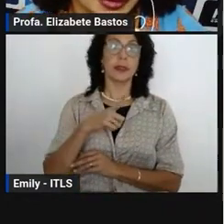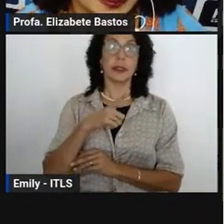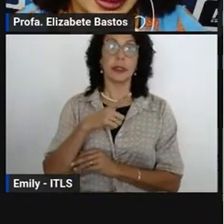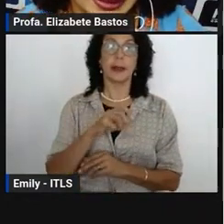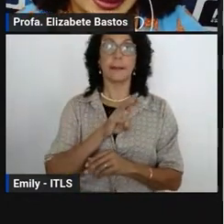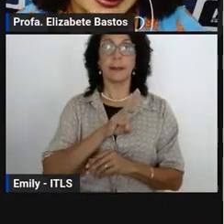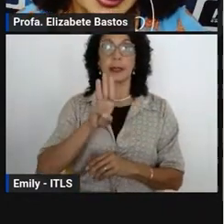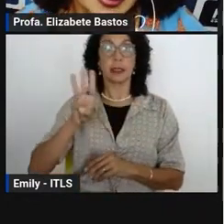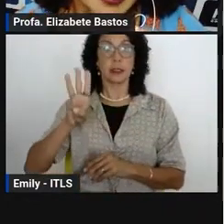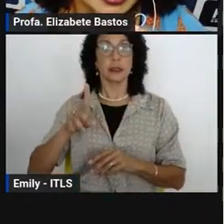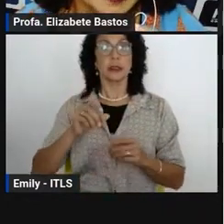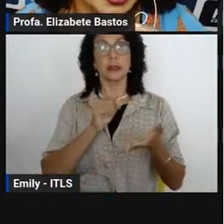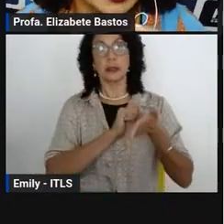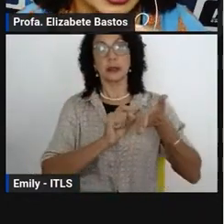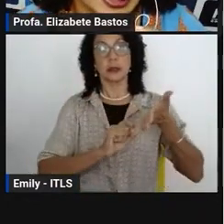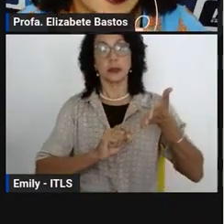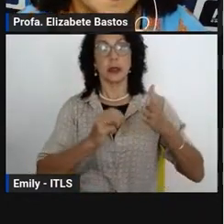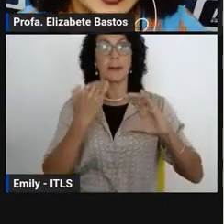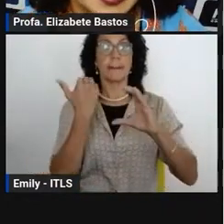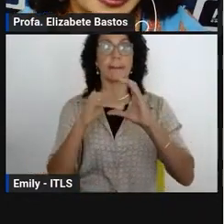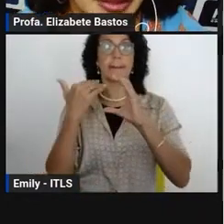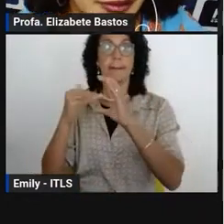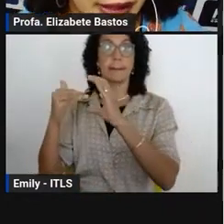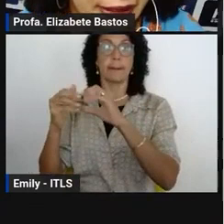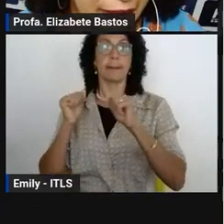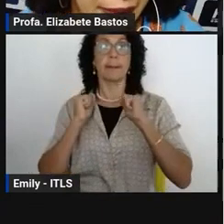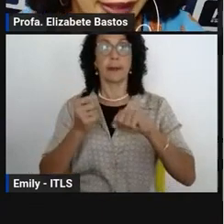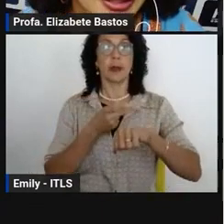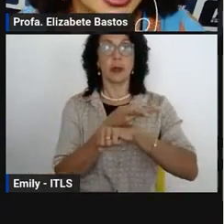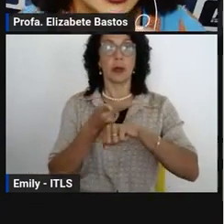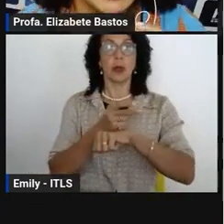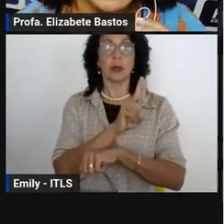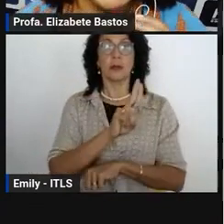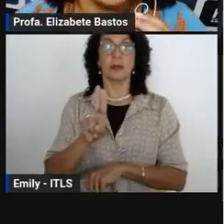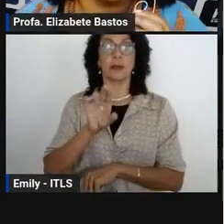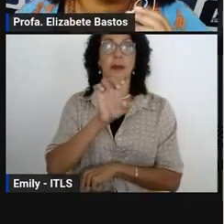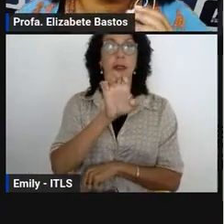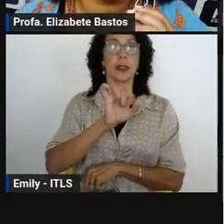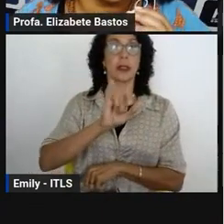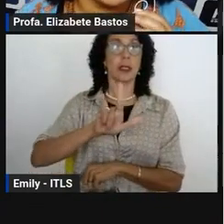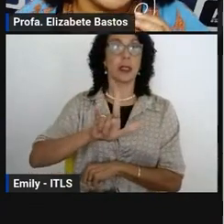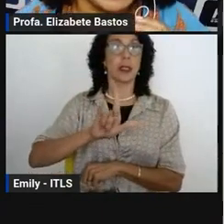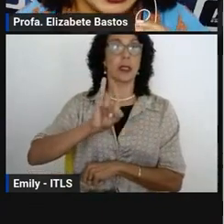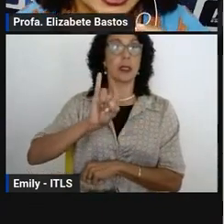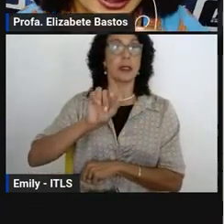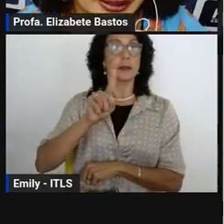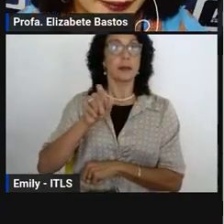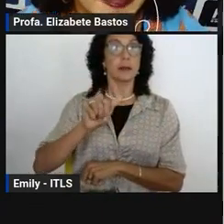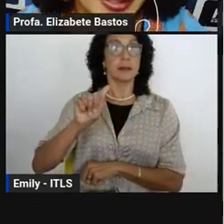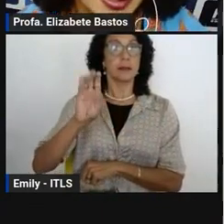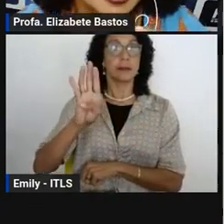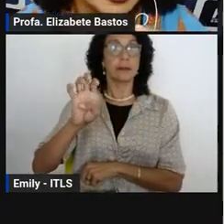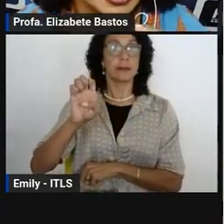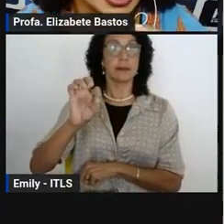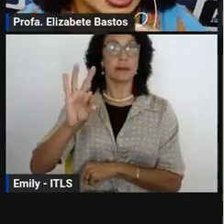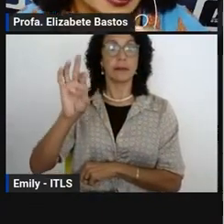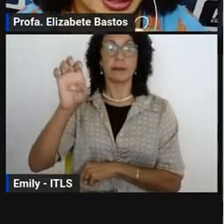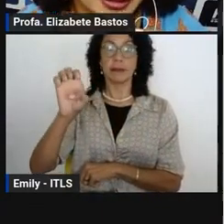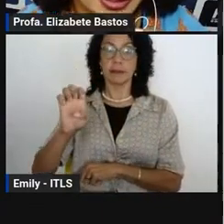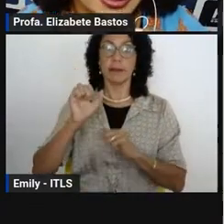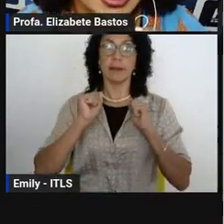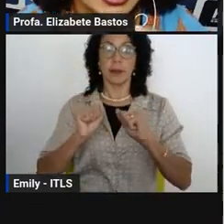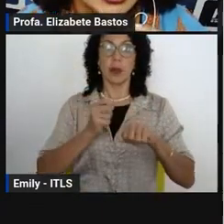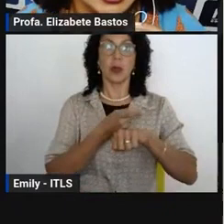gov, ponto br. podem procurar professora Elizabeth, que sou eu, professora Ana Cláudia Aquino, professora